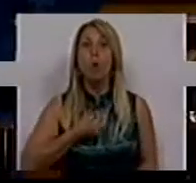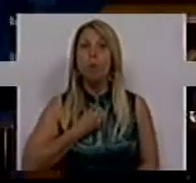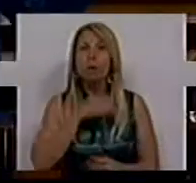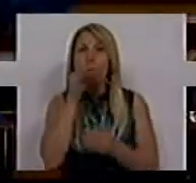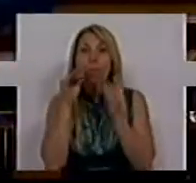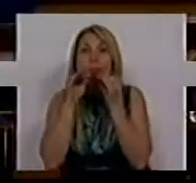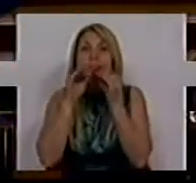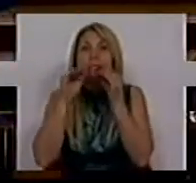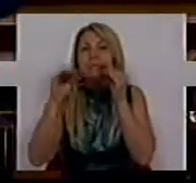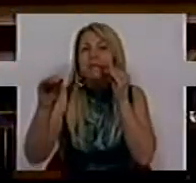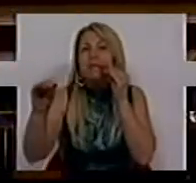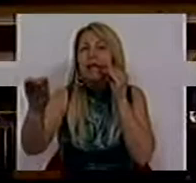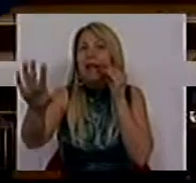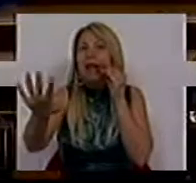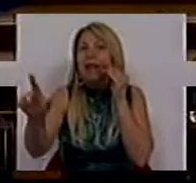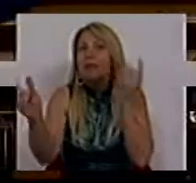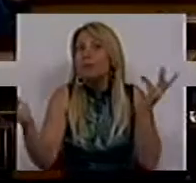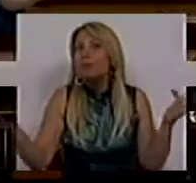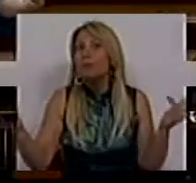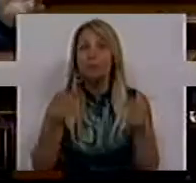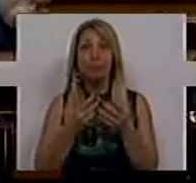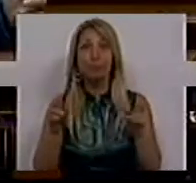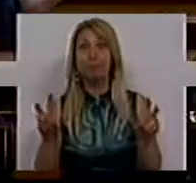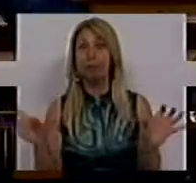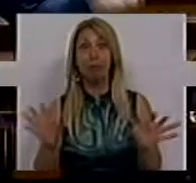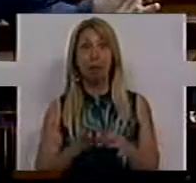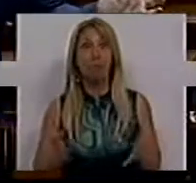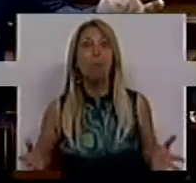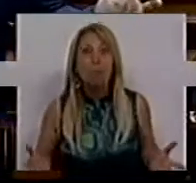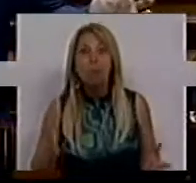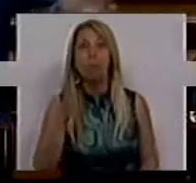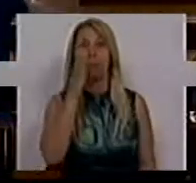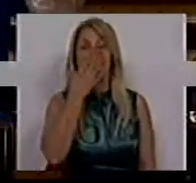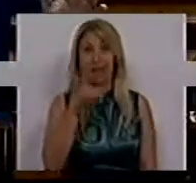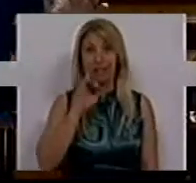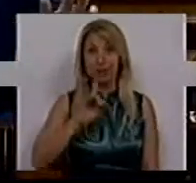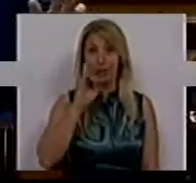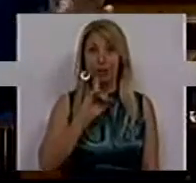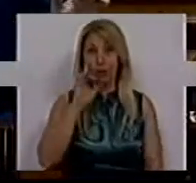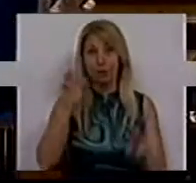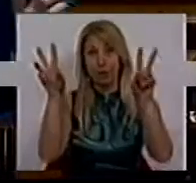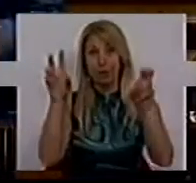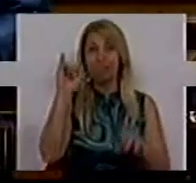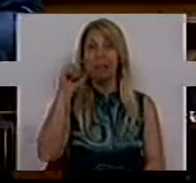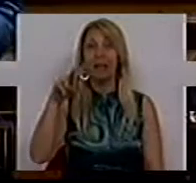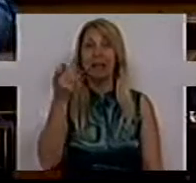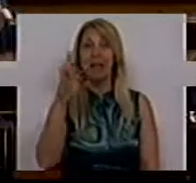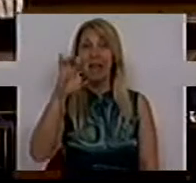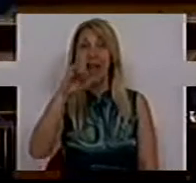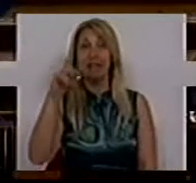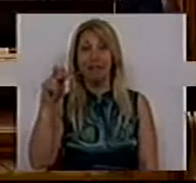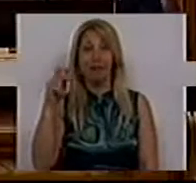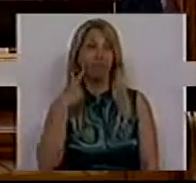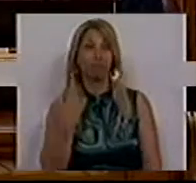houve um pio sobre esta matéria. Bem, parece que afinal a Dona Endércia do Banco de Portugal também passa ali pela bancada do CDS.